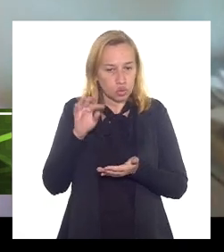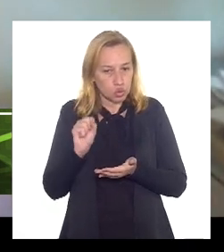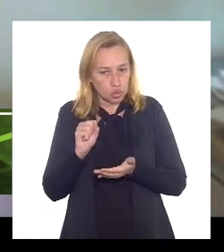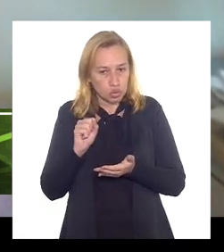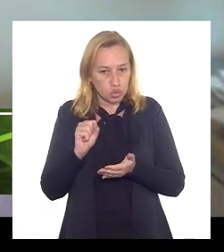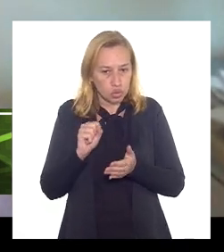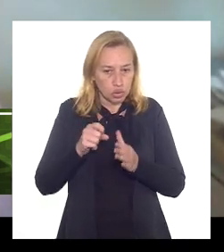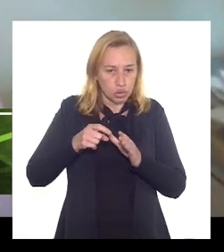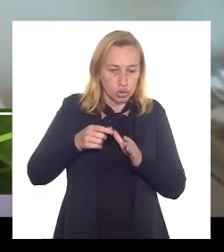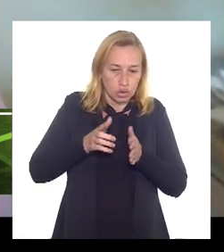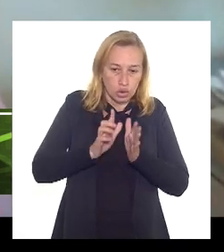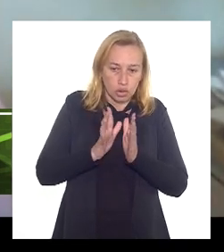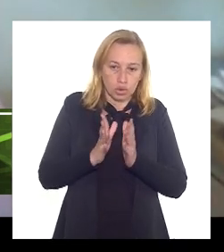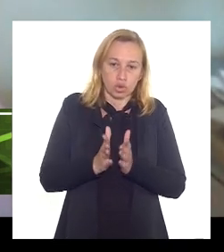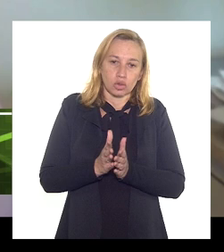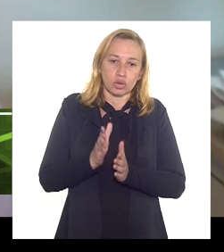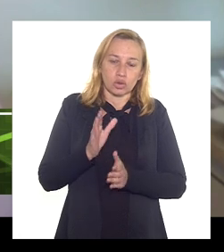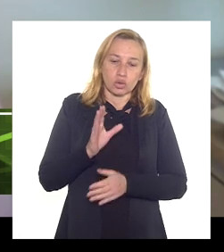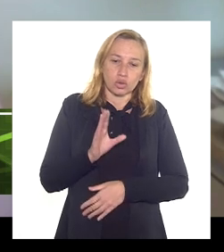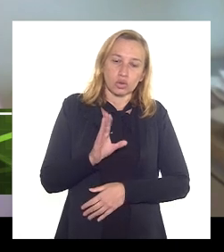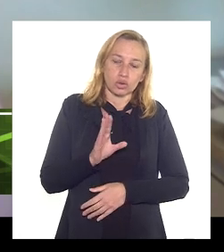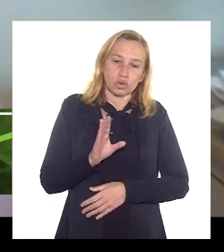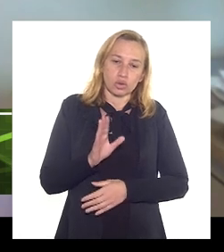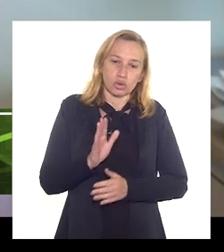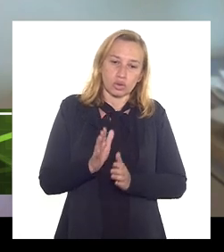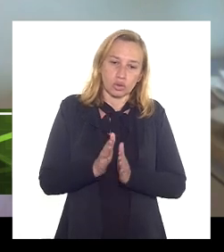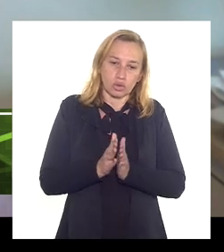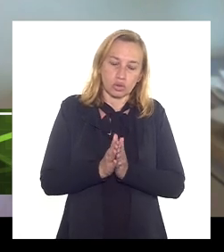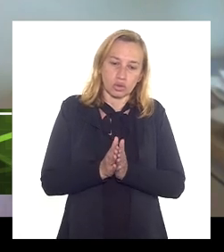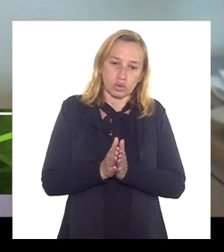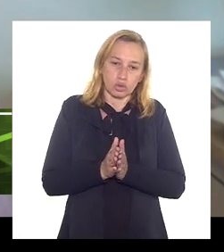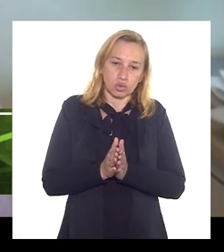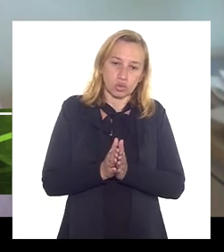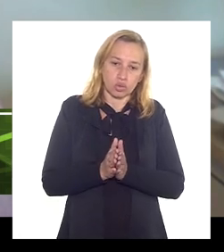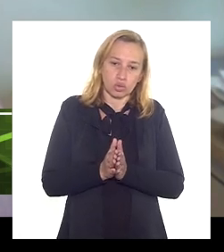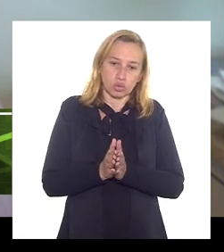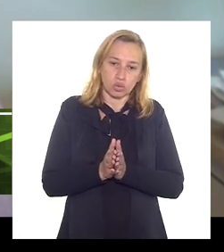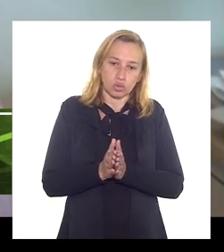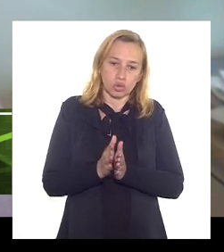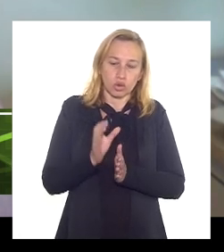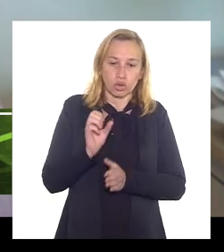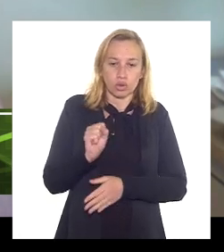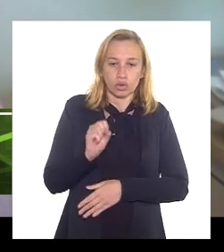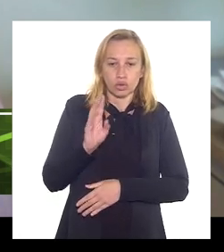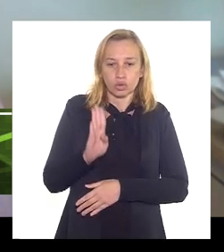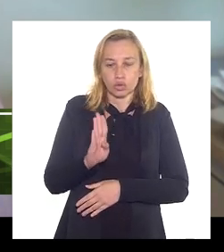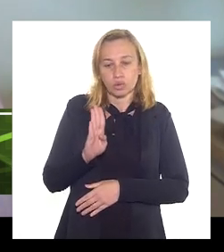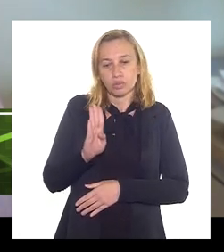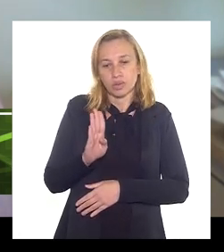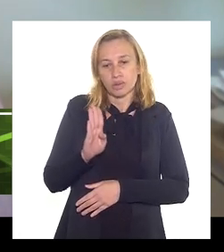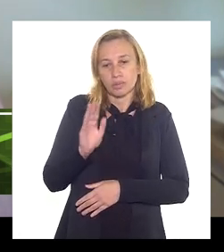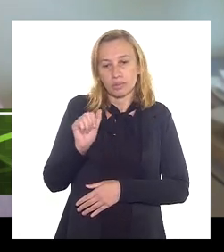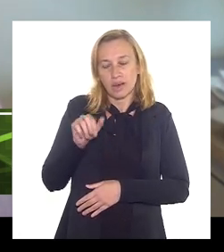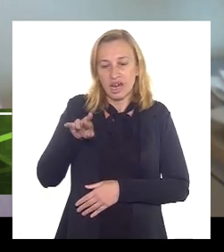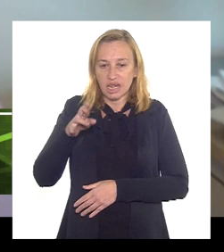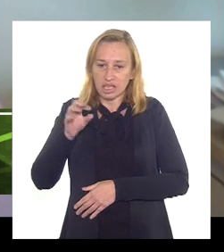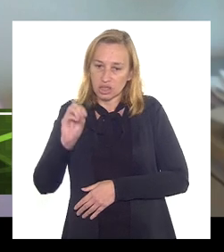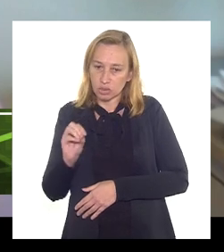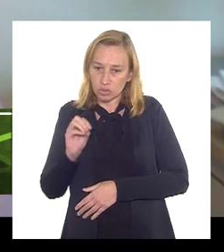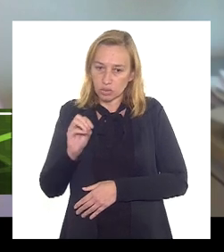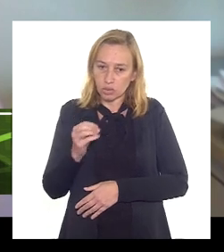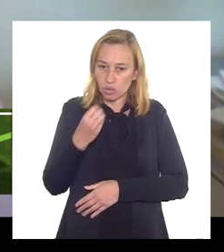submarinos que ele intitulou 4 e 4A. O senhor confirma